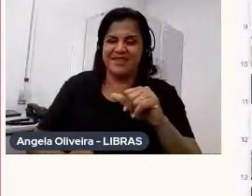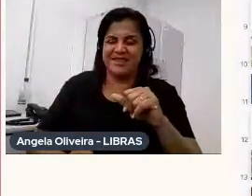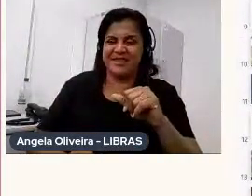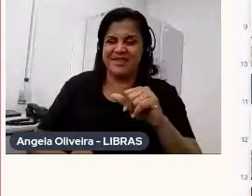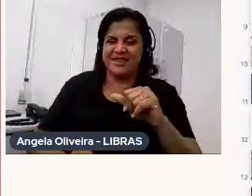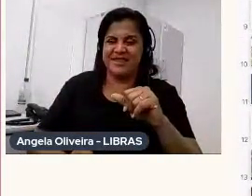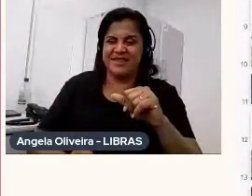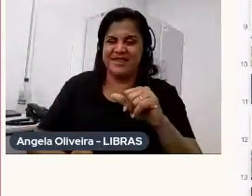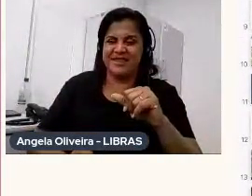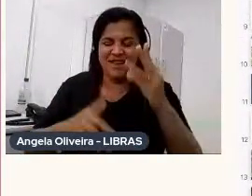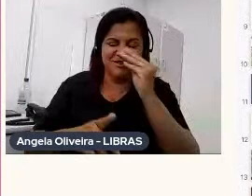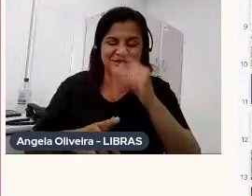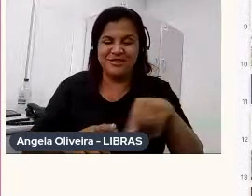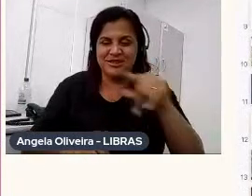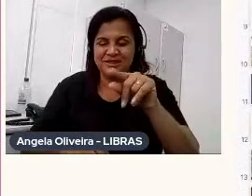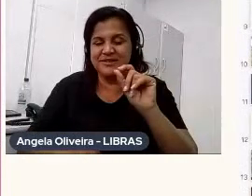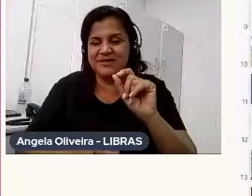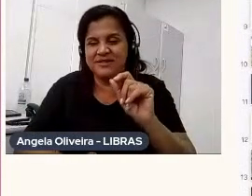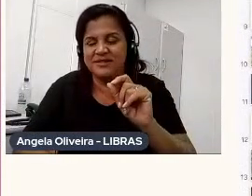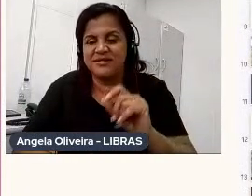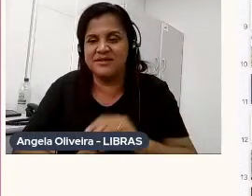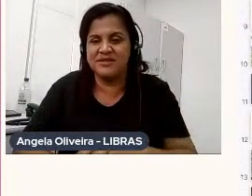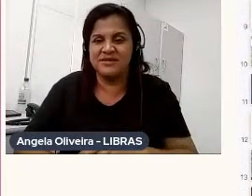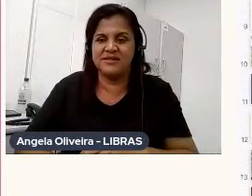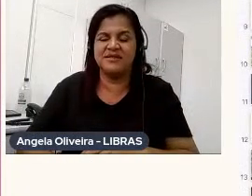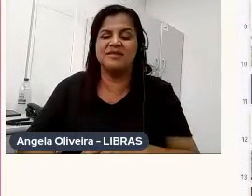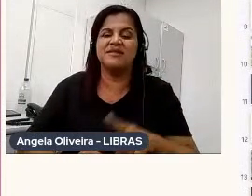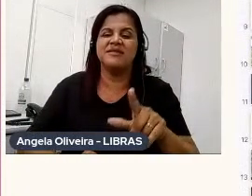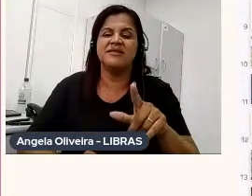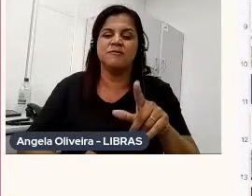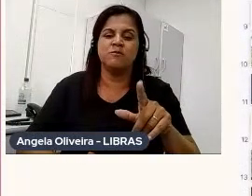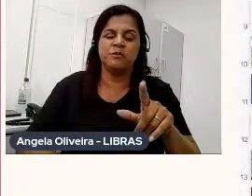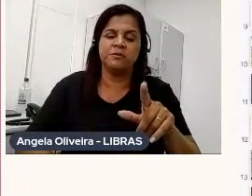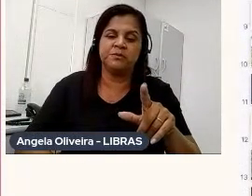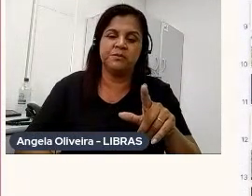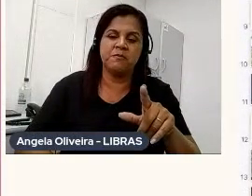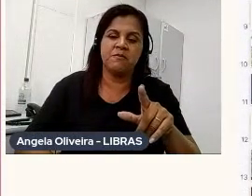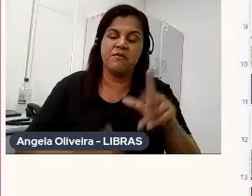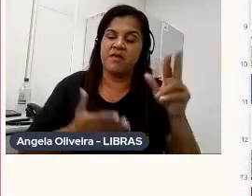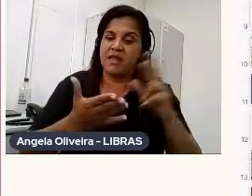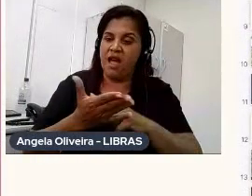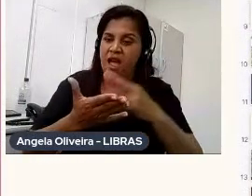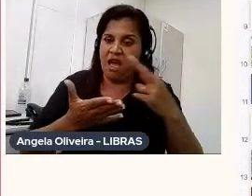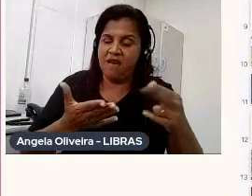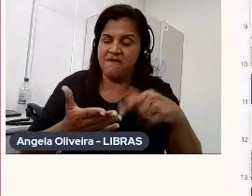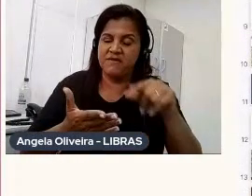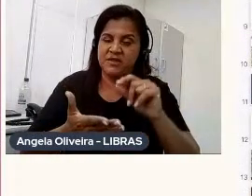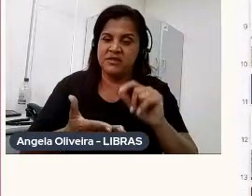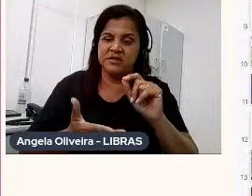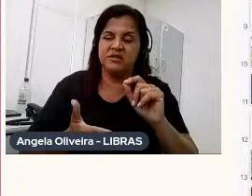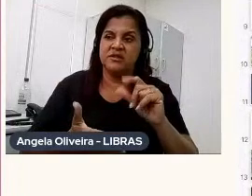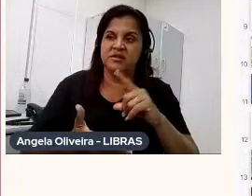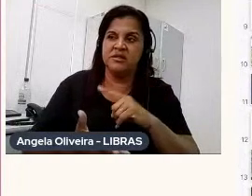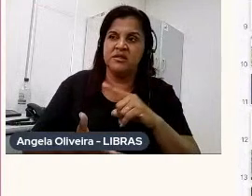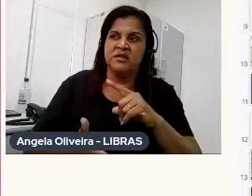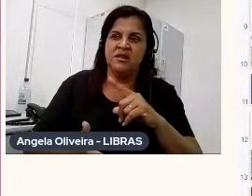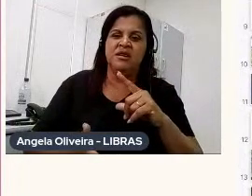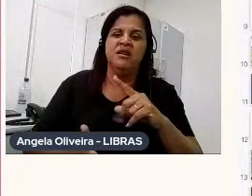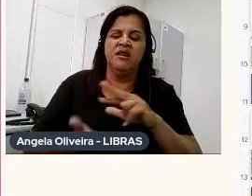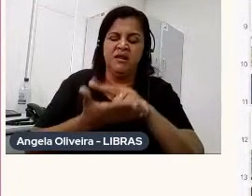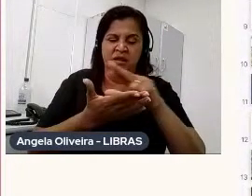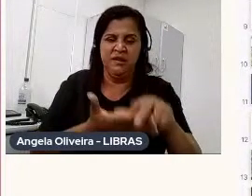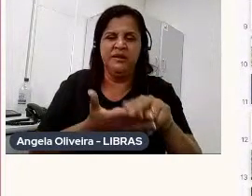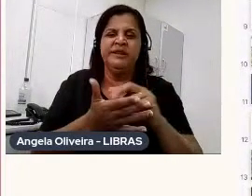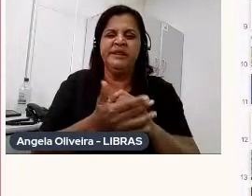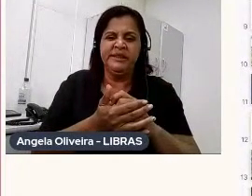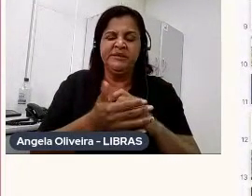o lançamento da Chiclete com Banana, a revista Piratas do Tietê, e tantas outras, né, a própria revista Circo,